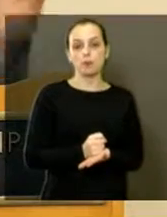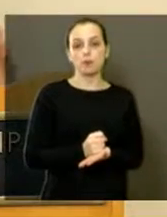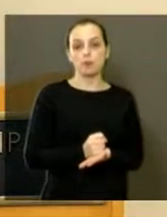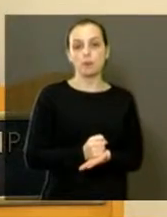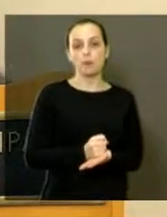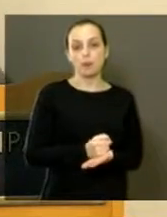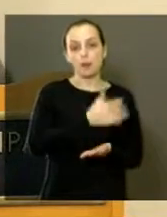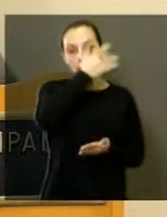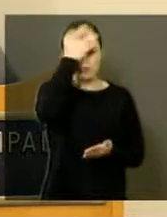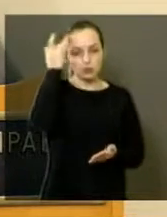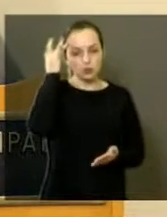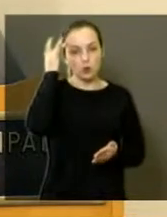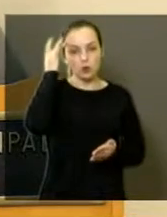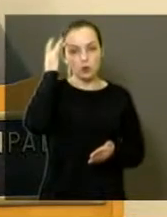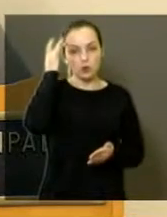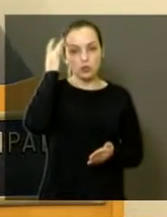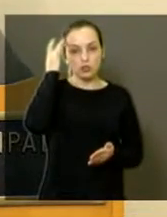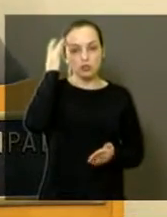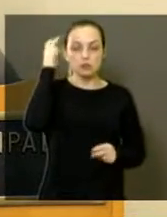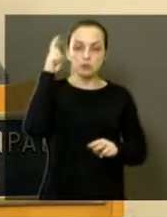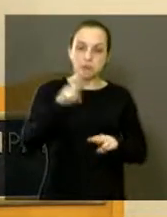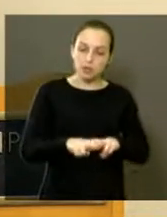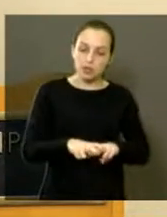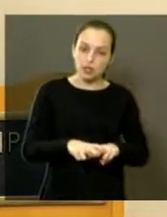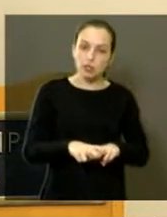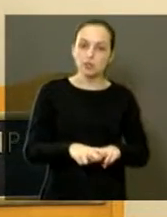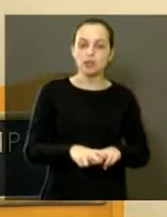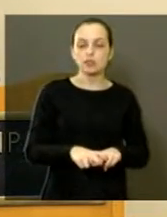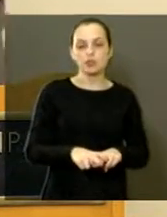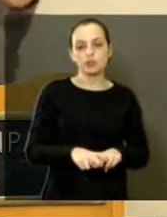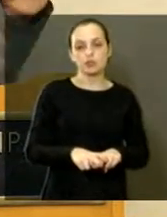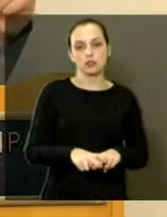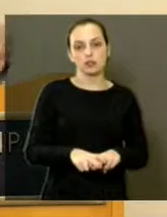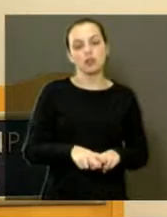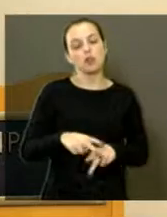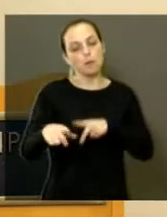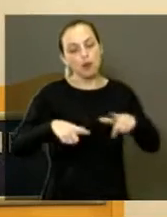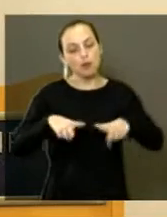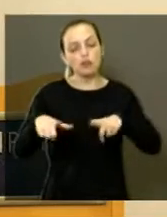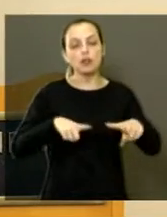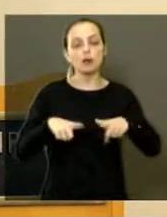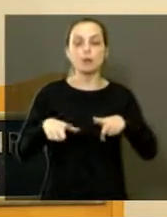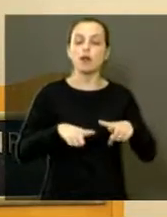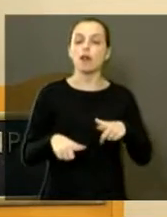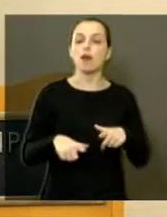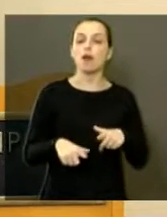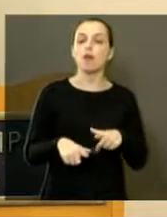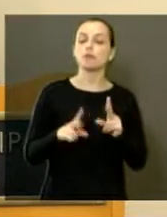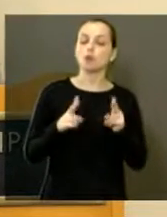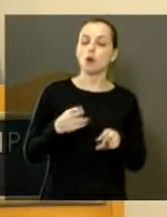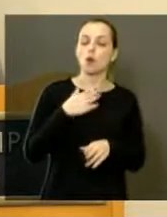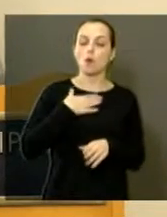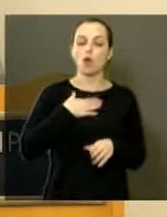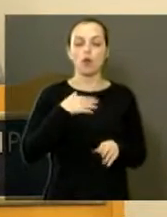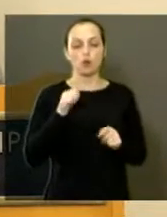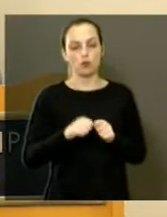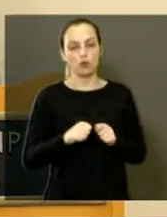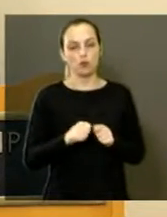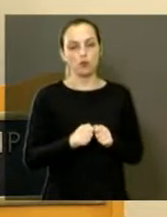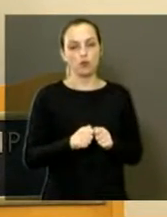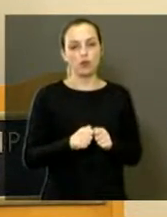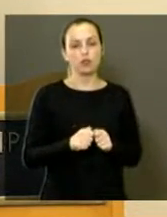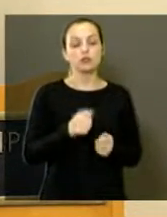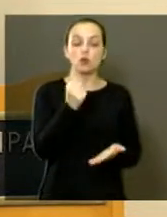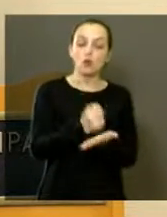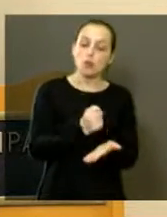temos lá na secretaria, eu contratei 21 do CR, que presta um serviço maravilhoso. Vamos contratar pessoal do